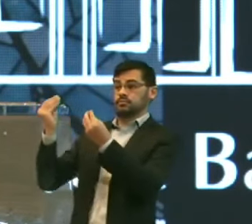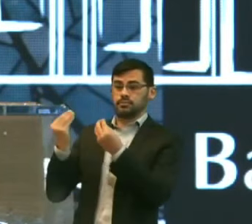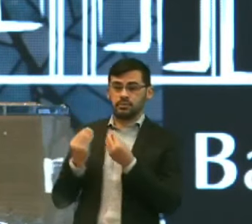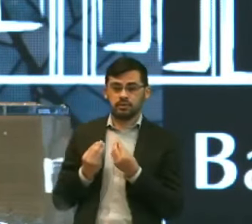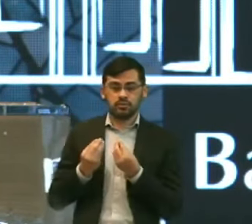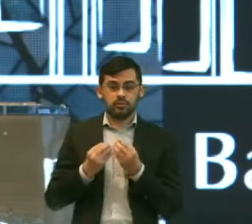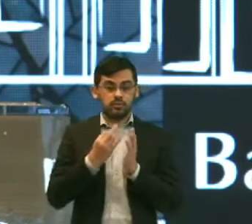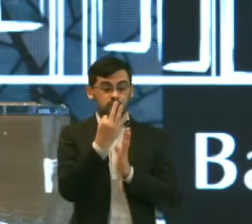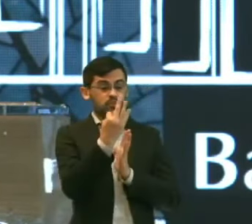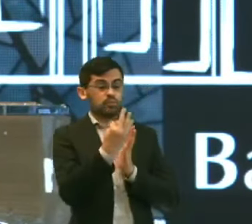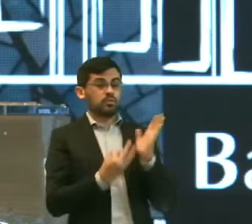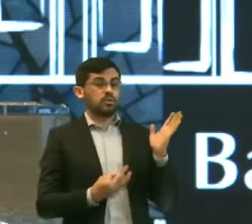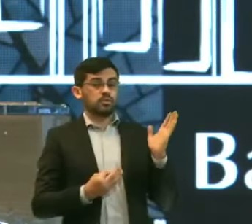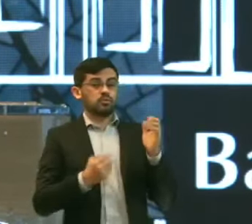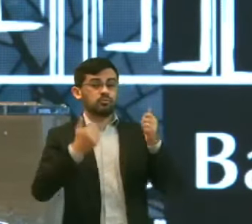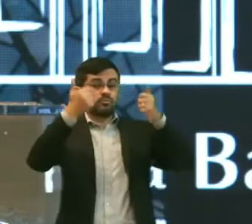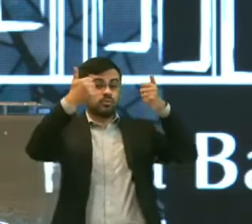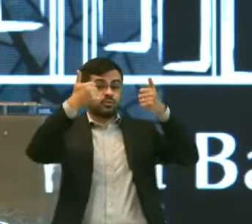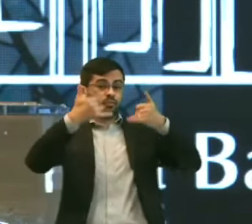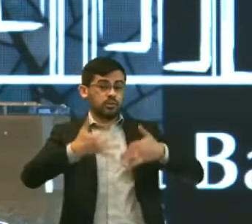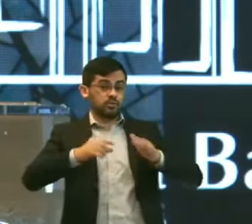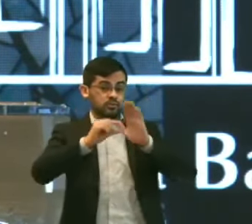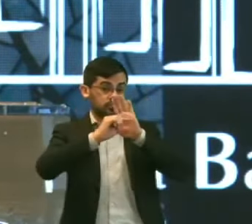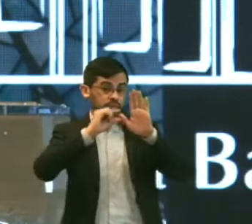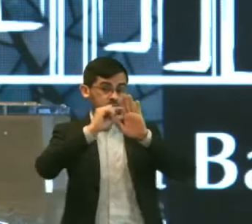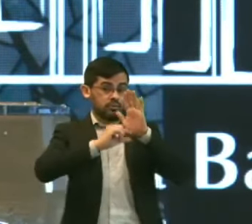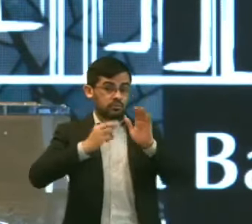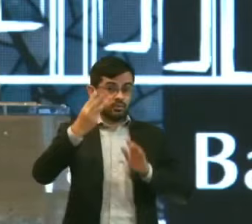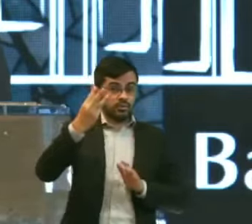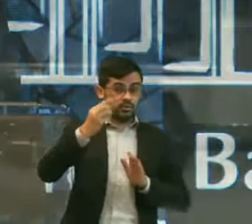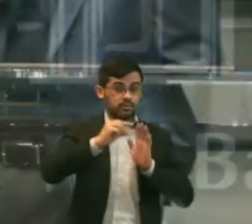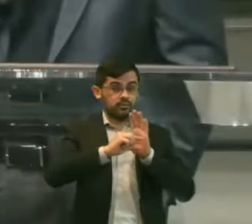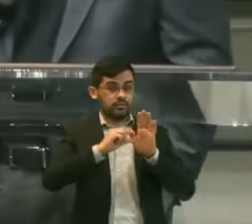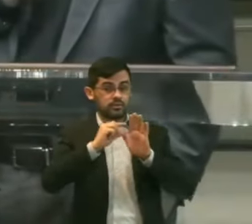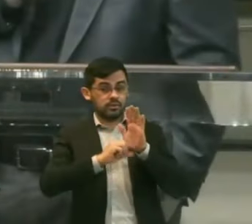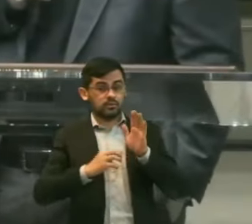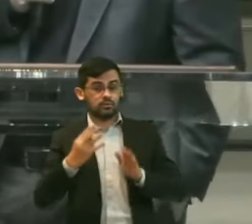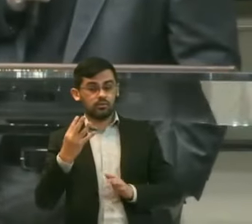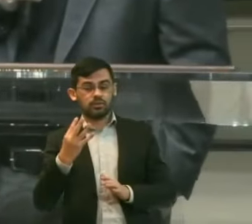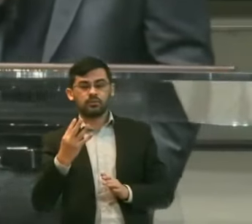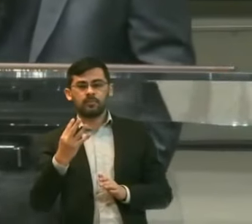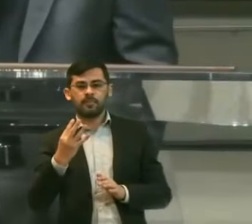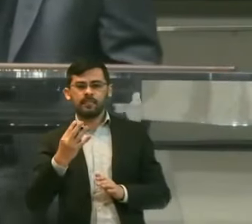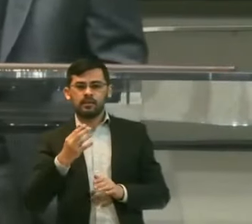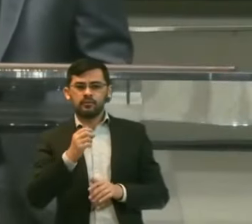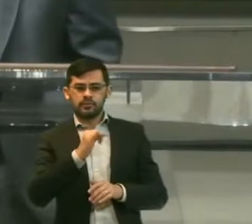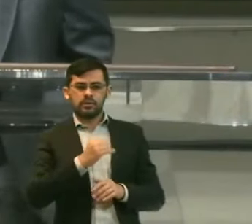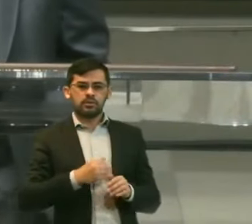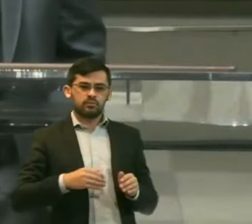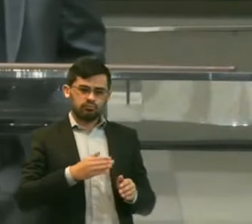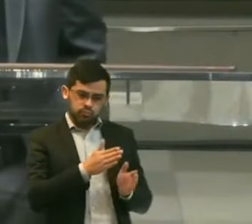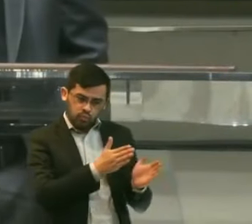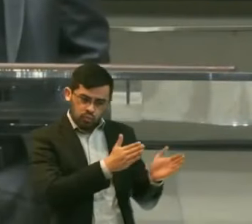O texto Diz assim Na palavra de Deus Versículos 3 e 4 Ao seguir adiante Você chegará Ao carvalho De Itabor